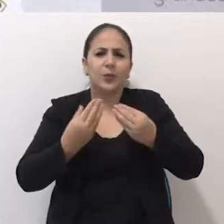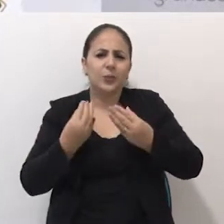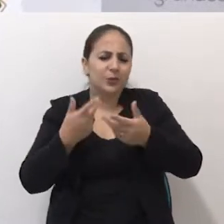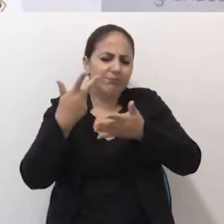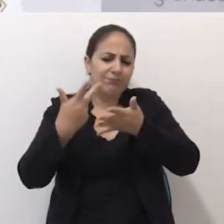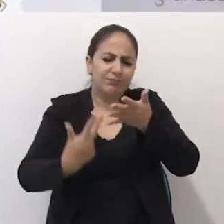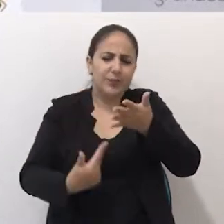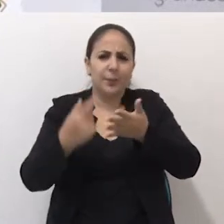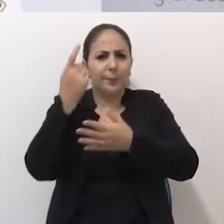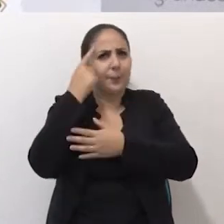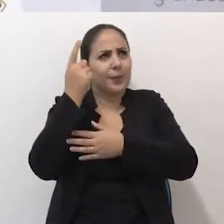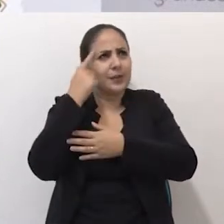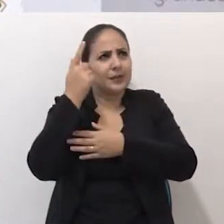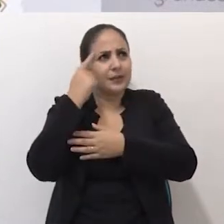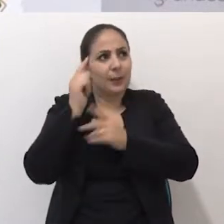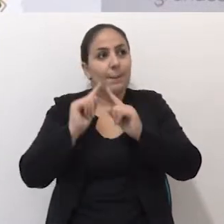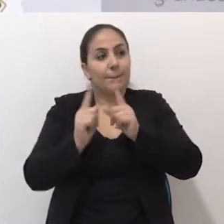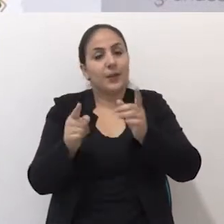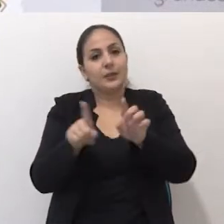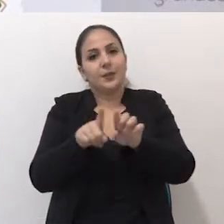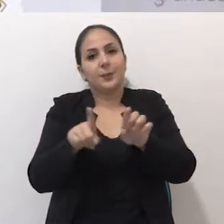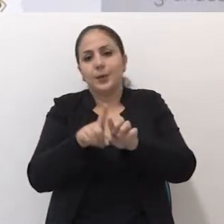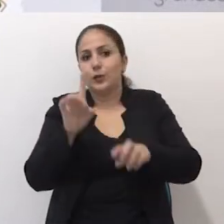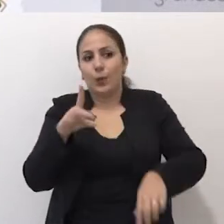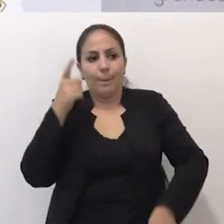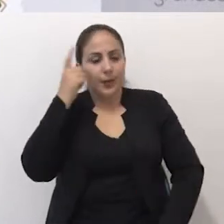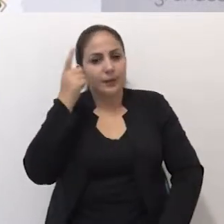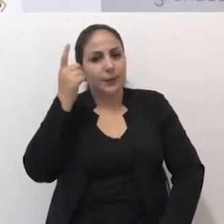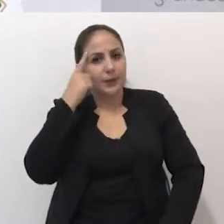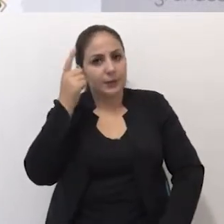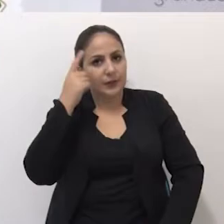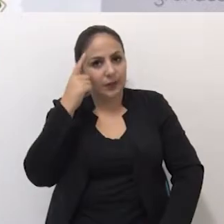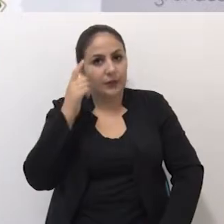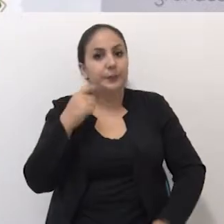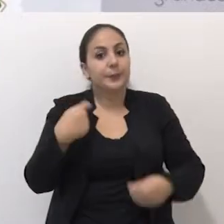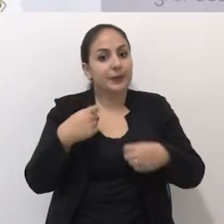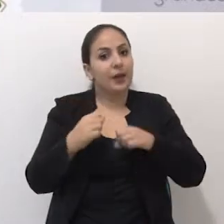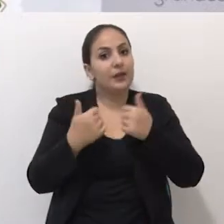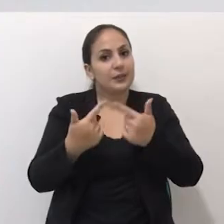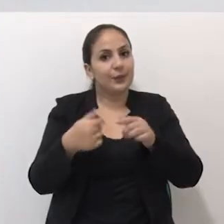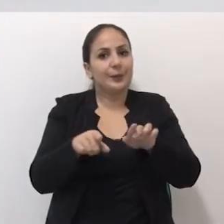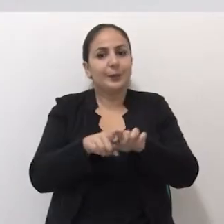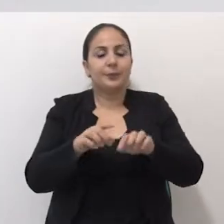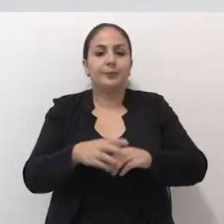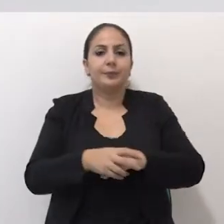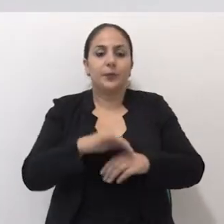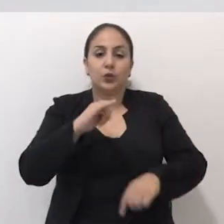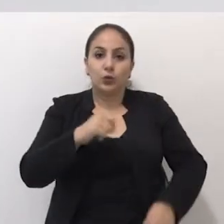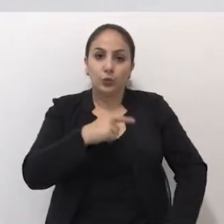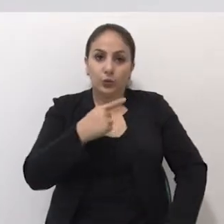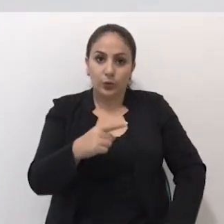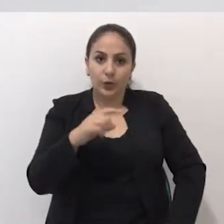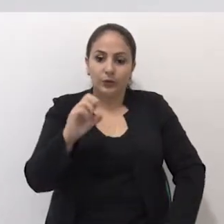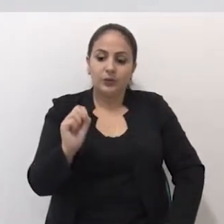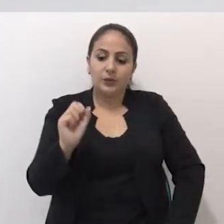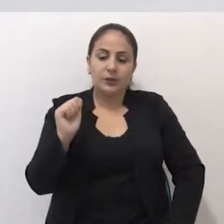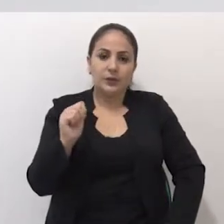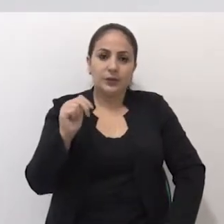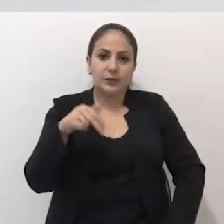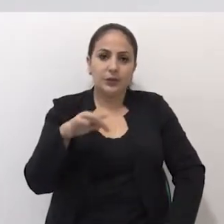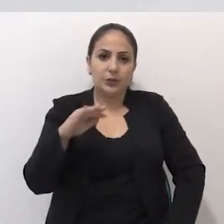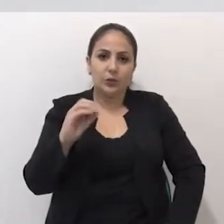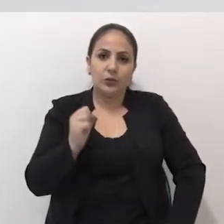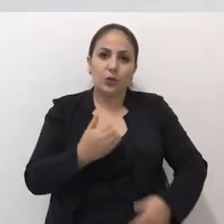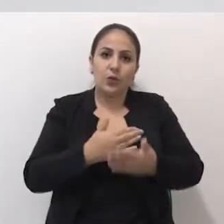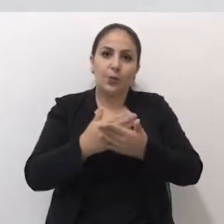muita coisa ainda para pensar, mas também não podemos ficar só pensando, temos que agir também. João dos Santos começou sua